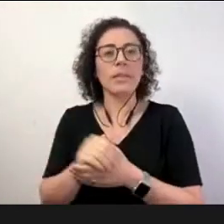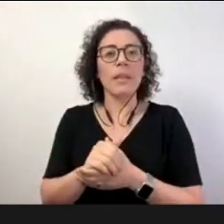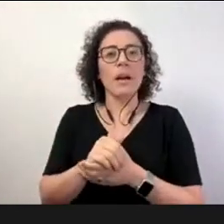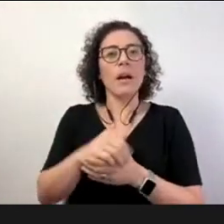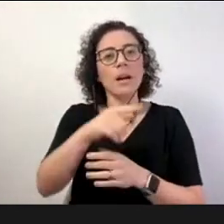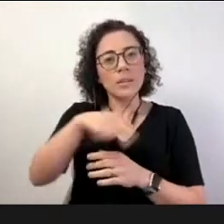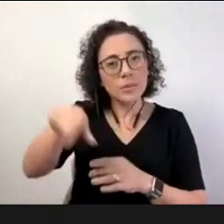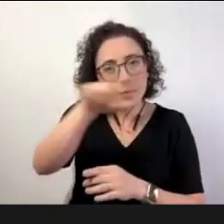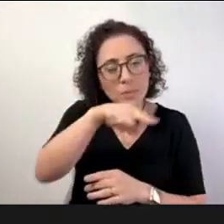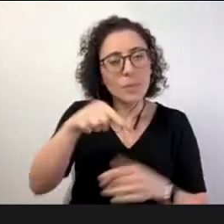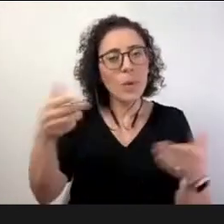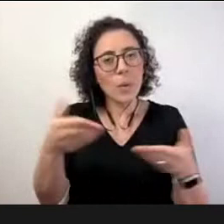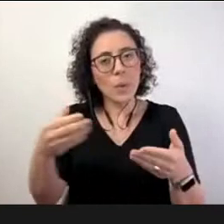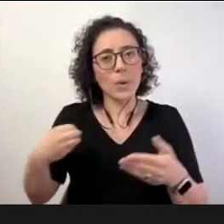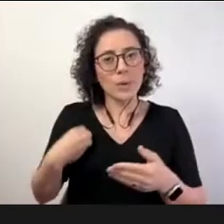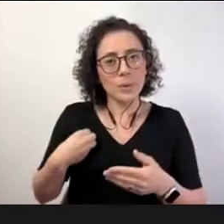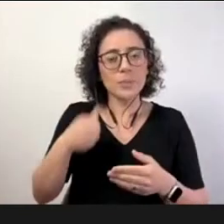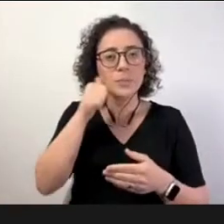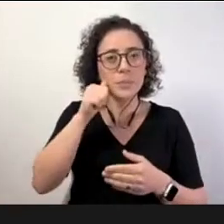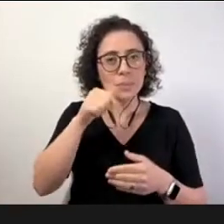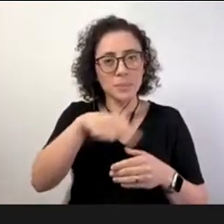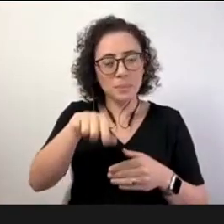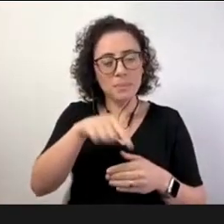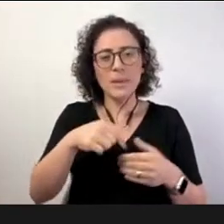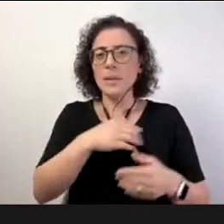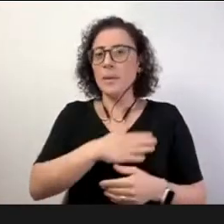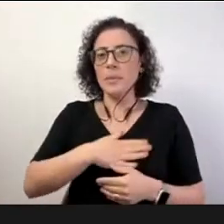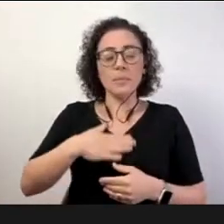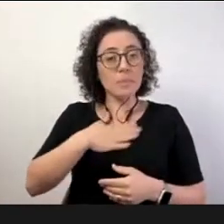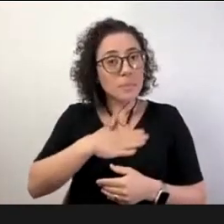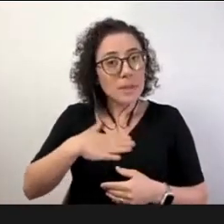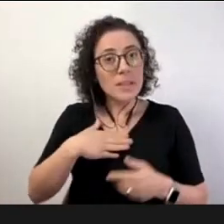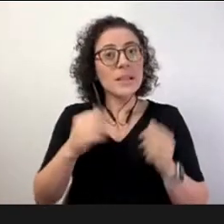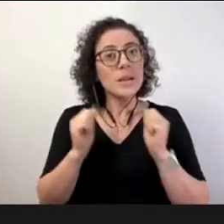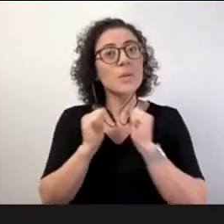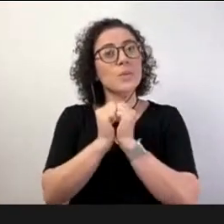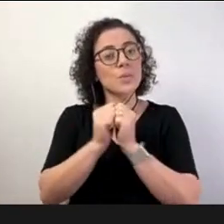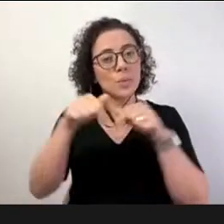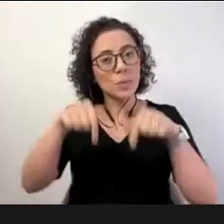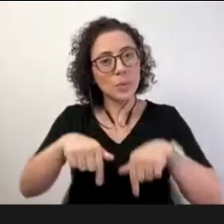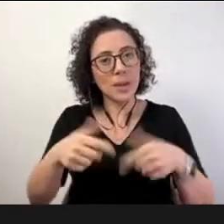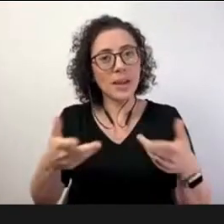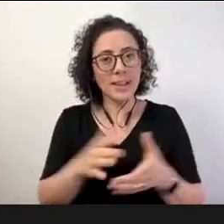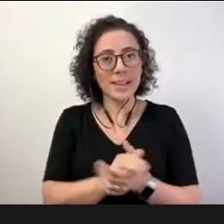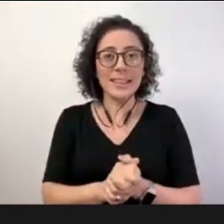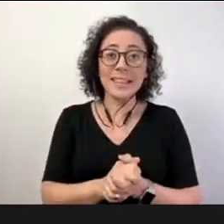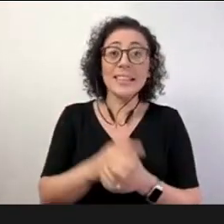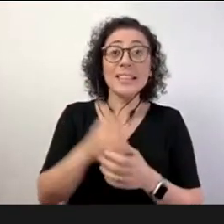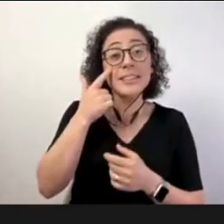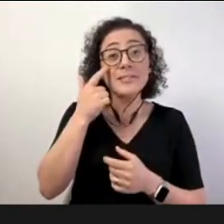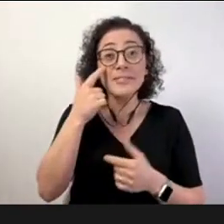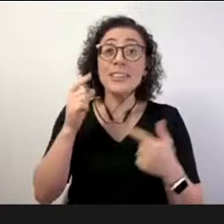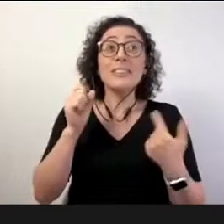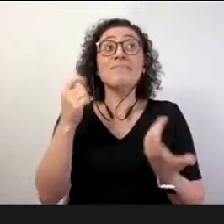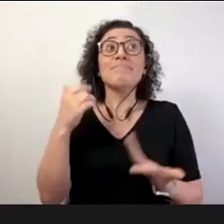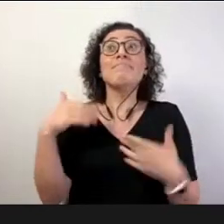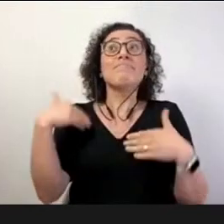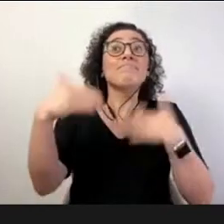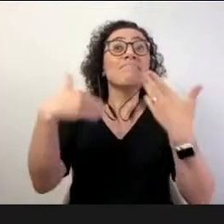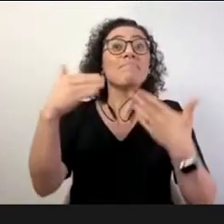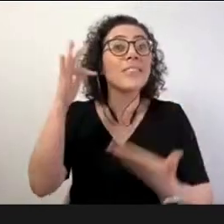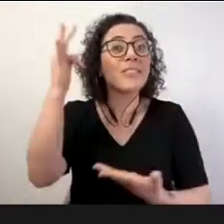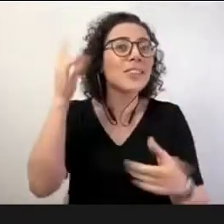Ana Kühler, e dizer também que é um grande prazer estar convosco e quem sabe se um dia nós nos encontramos. Vamos nos encontrar.